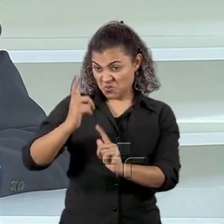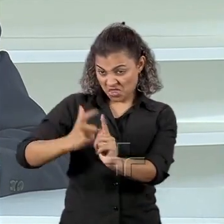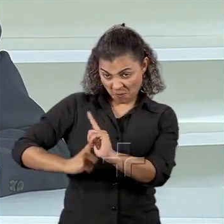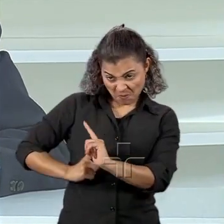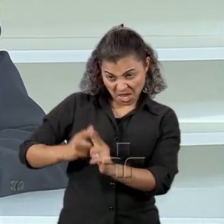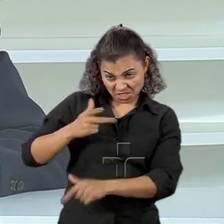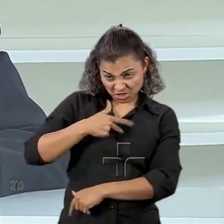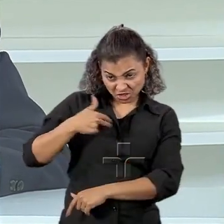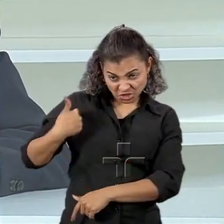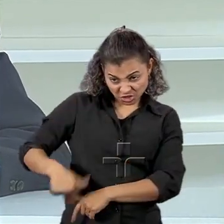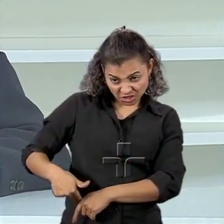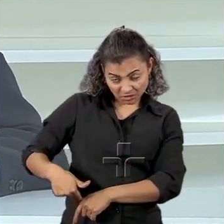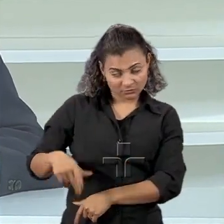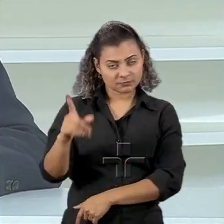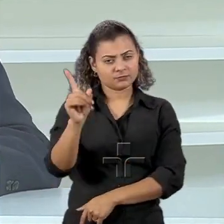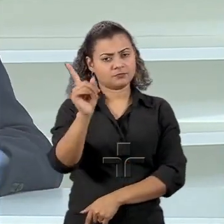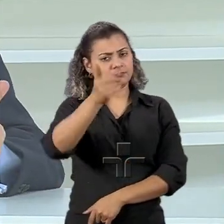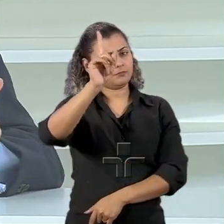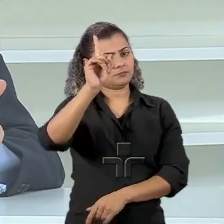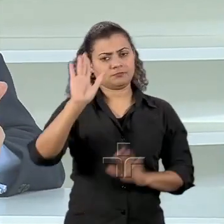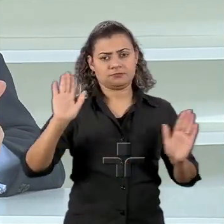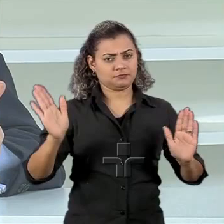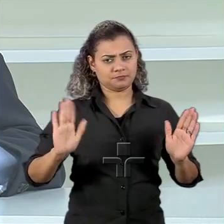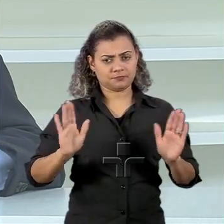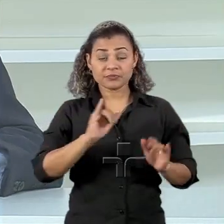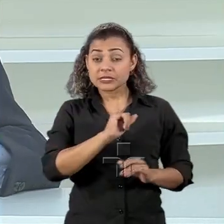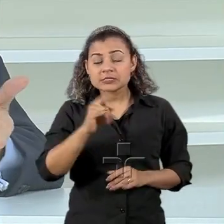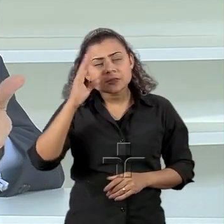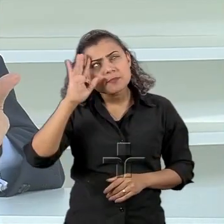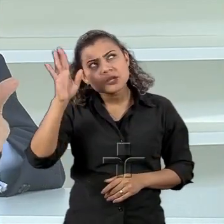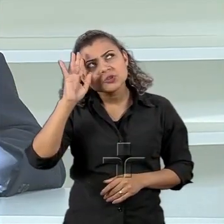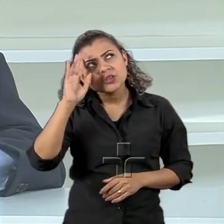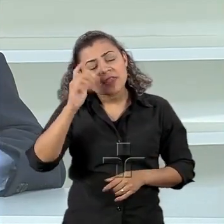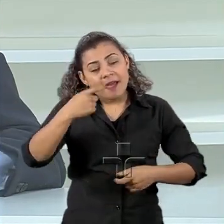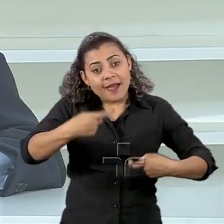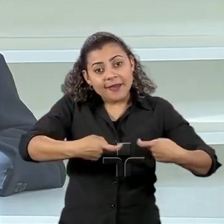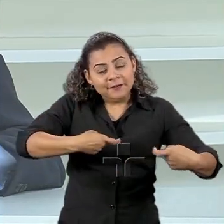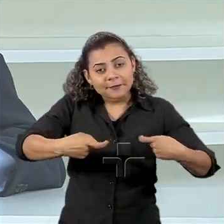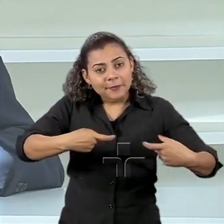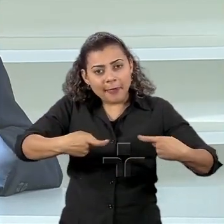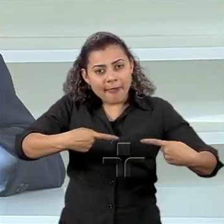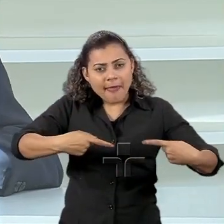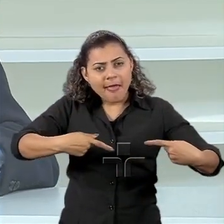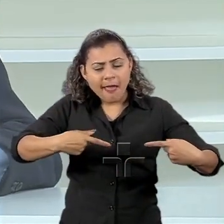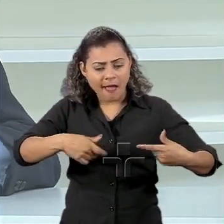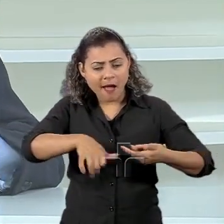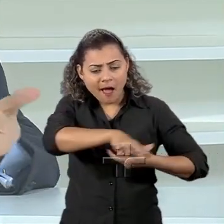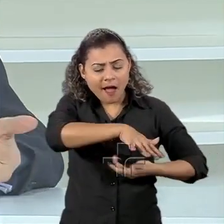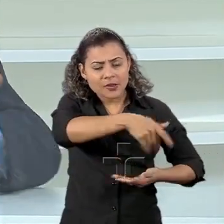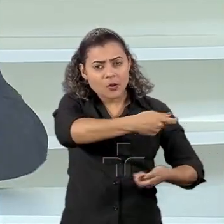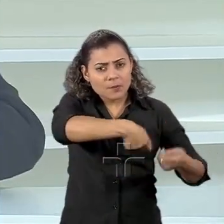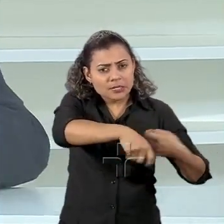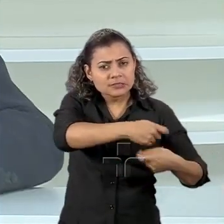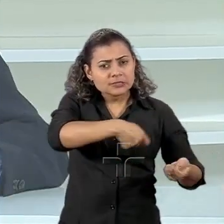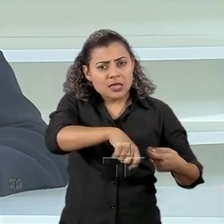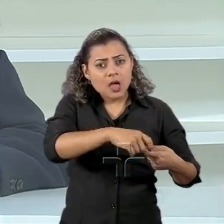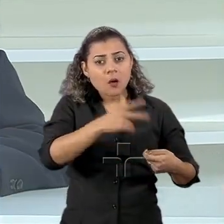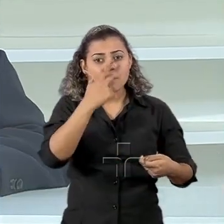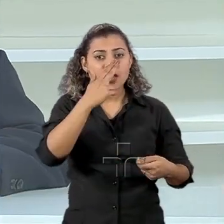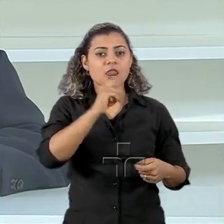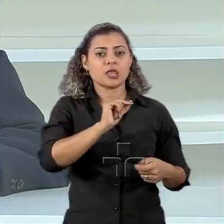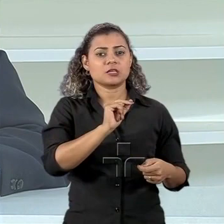Eu acho que se a gente pensar nessa guerra comercial que está começando a se desenvolver, passando das palavras